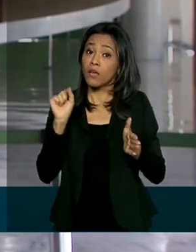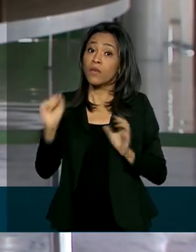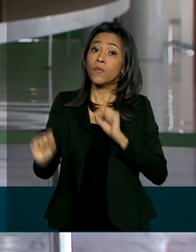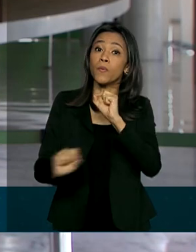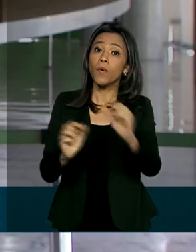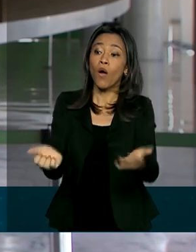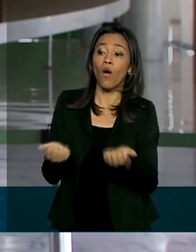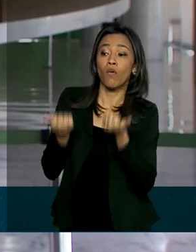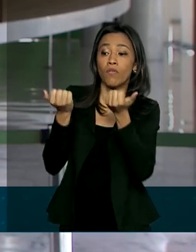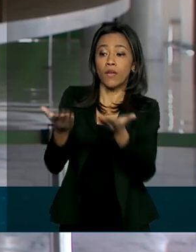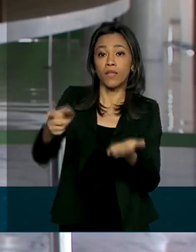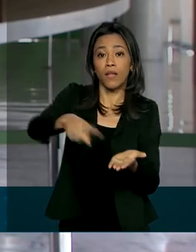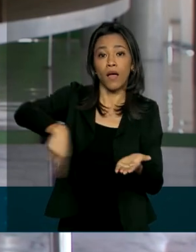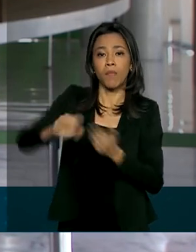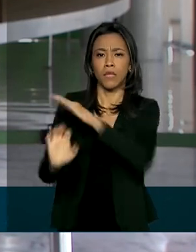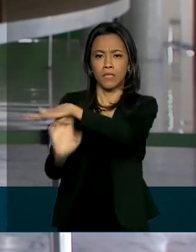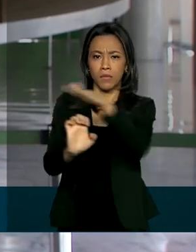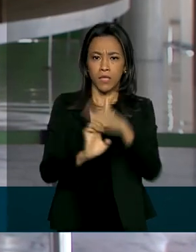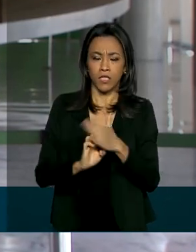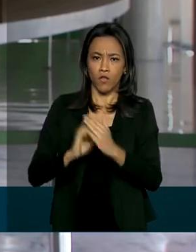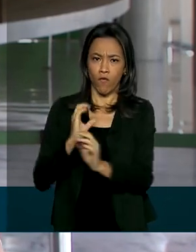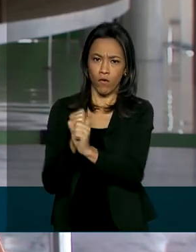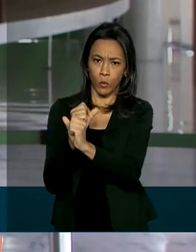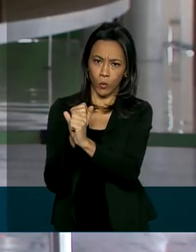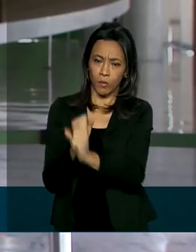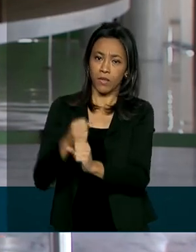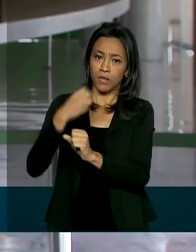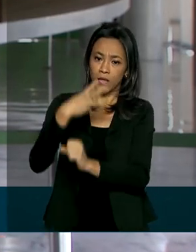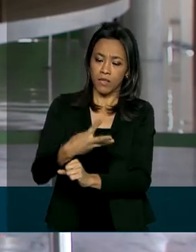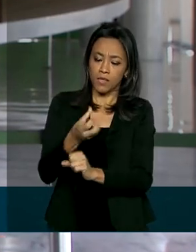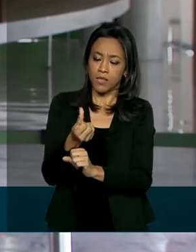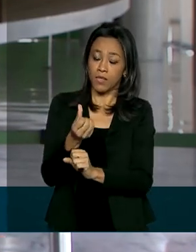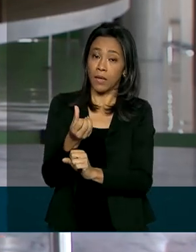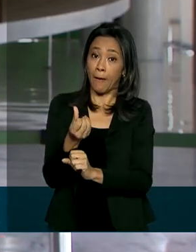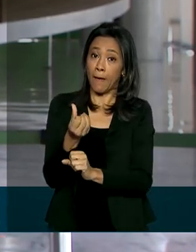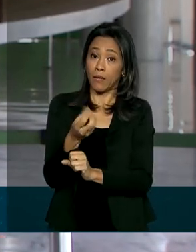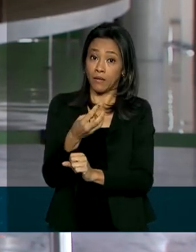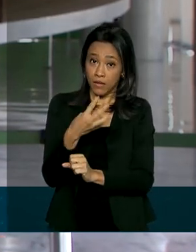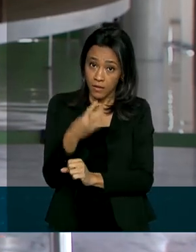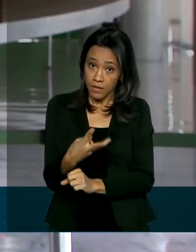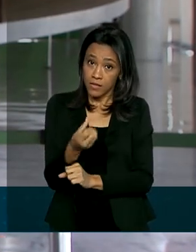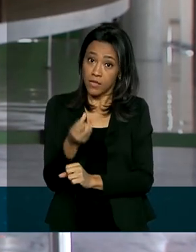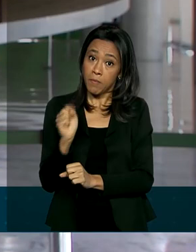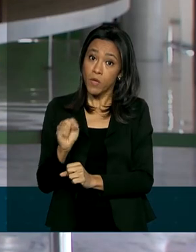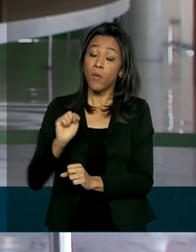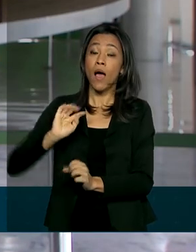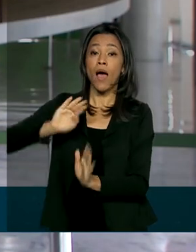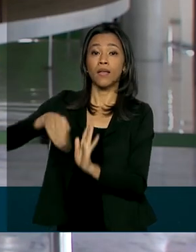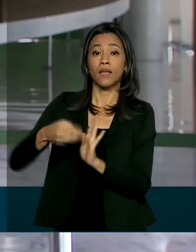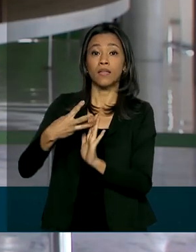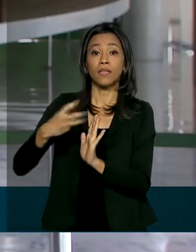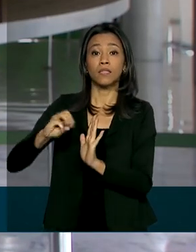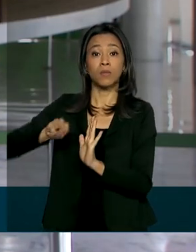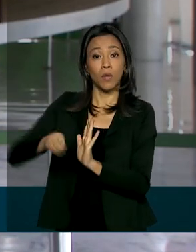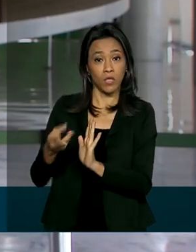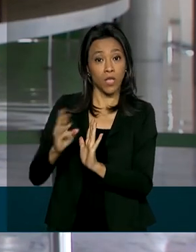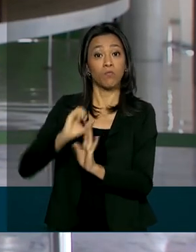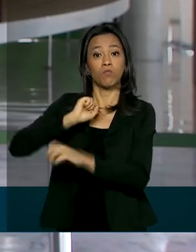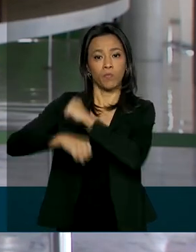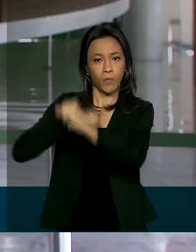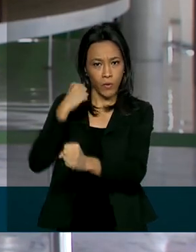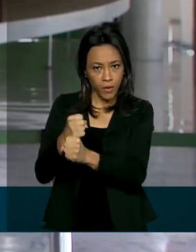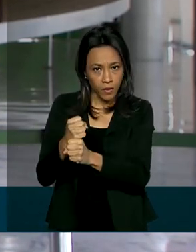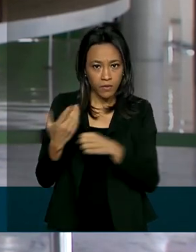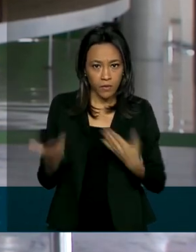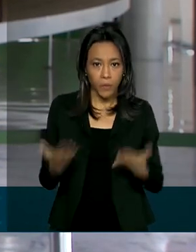será para empresas com faturamento entre 360 mil reais e 300 milhões de reais por ano. O Ministério da